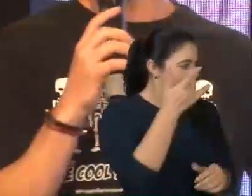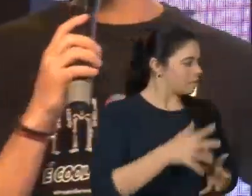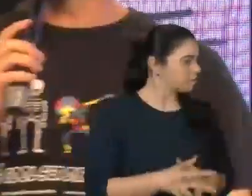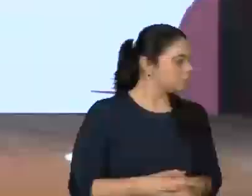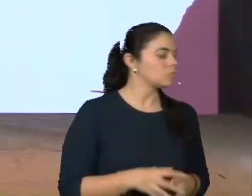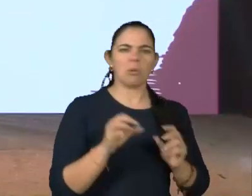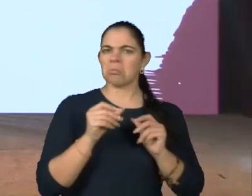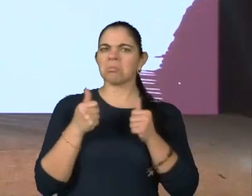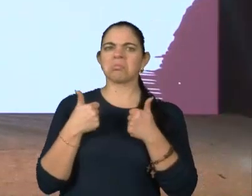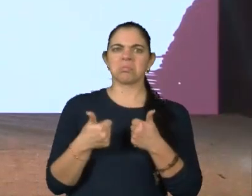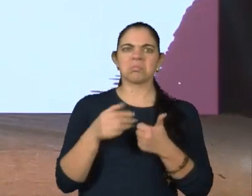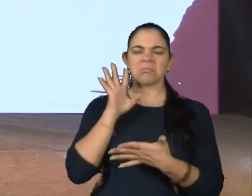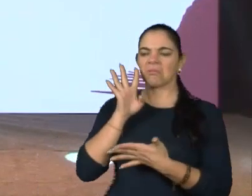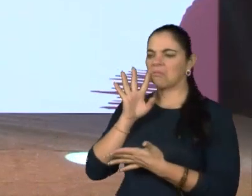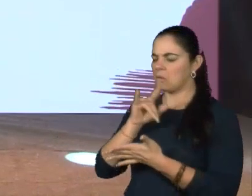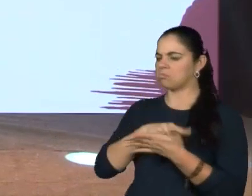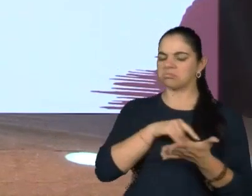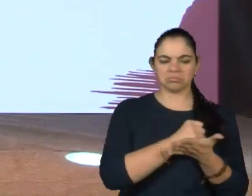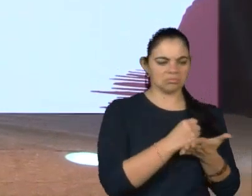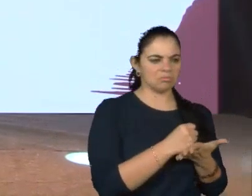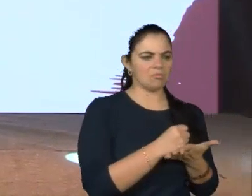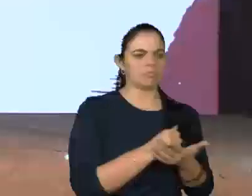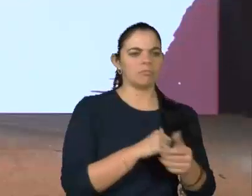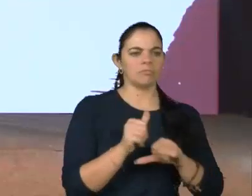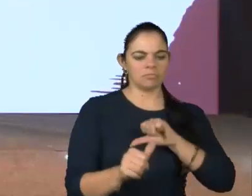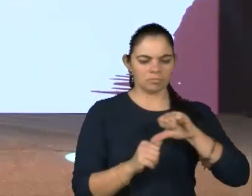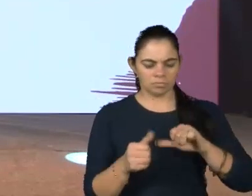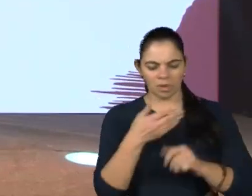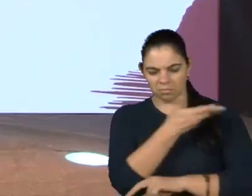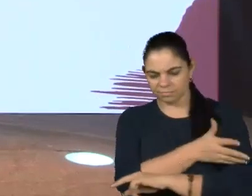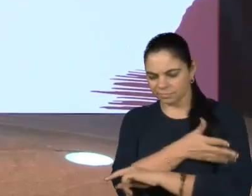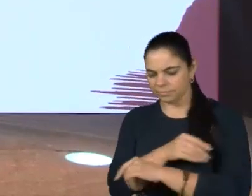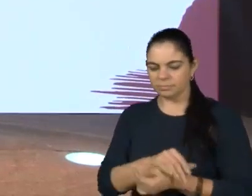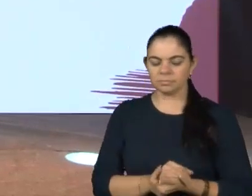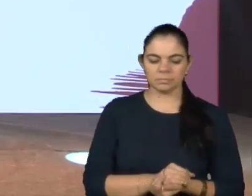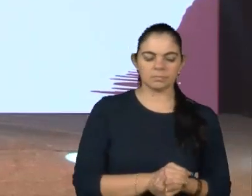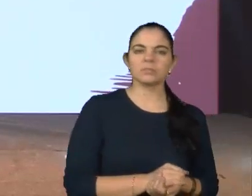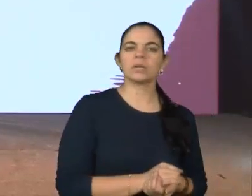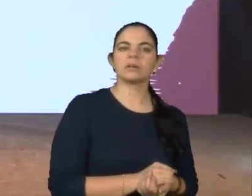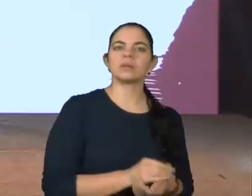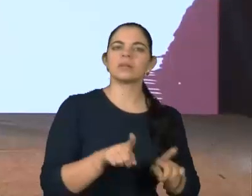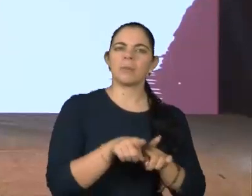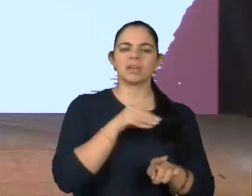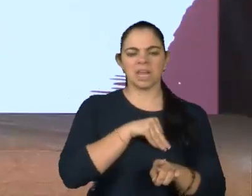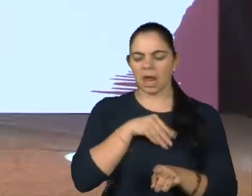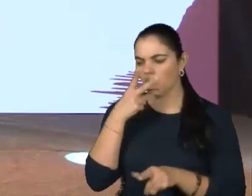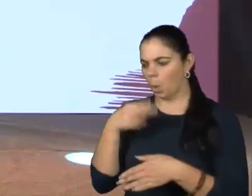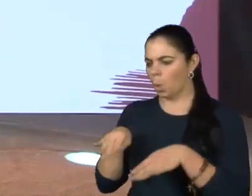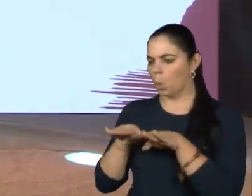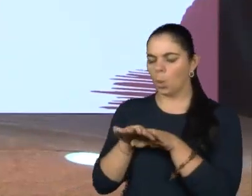Legal! Contratei de forma adequada, treinei, ofereci salário igual,